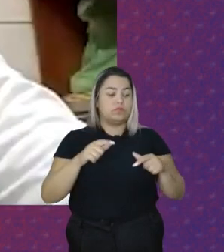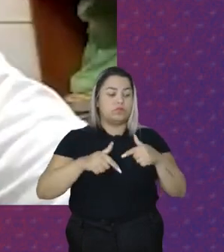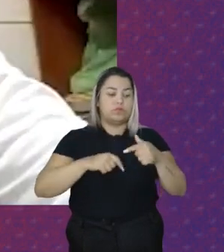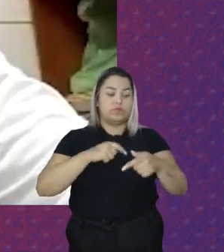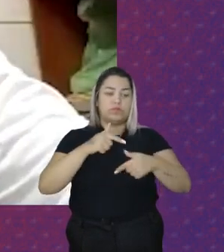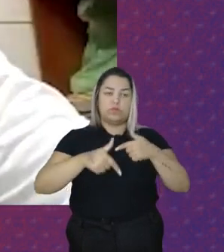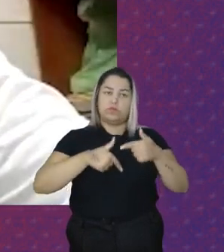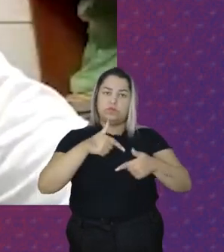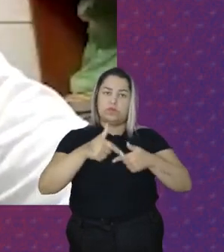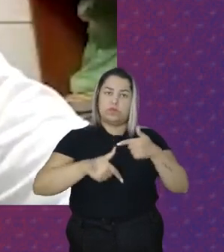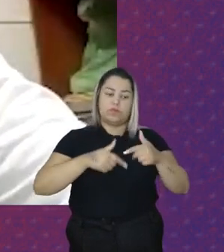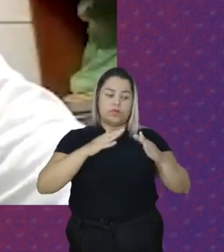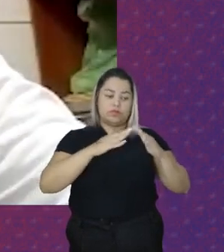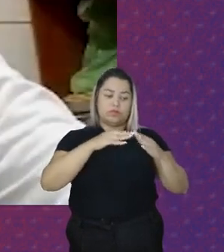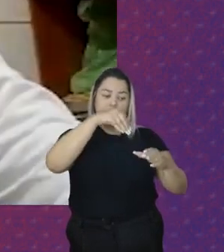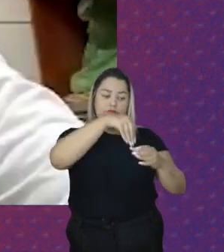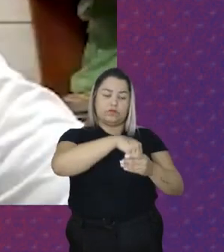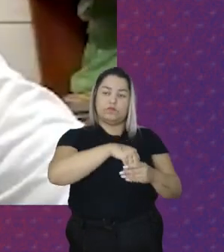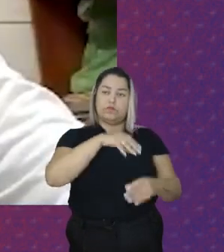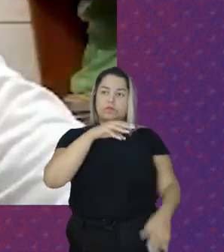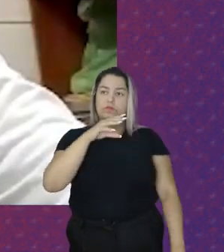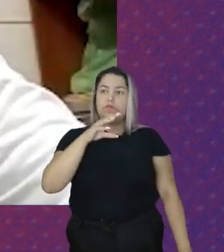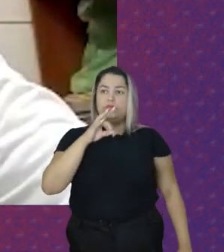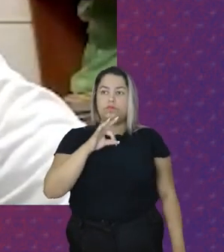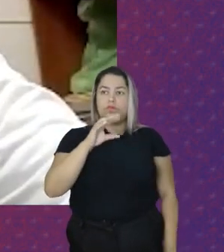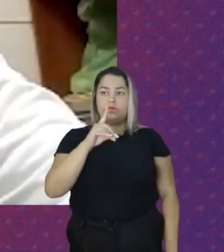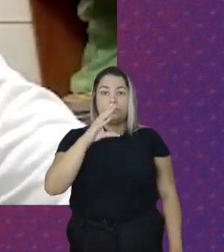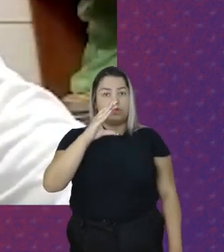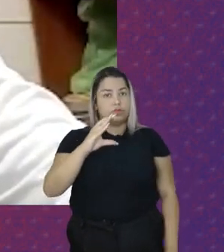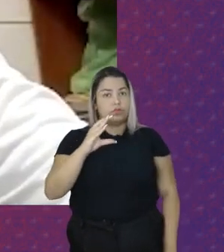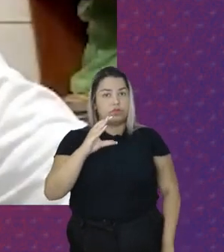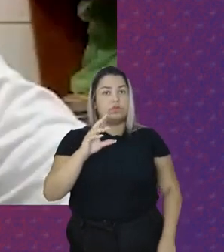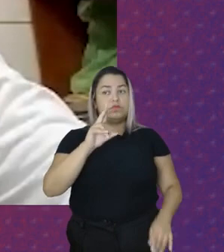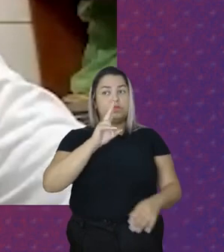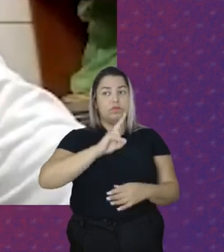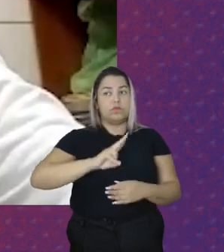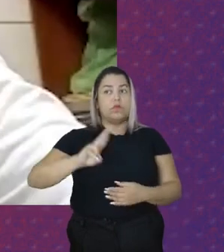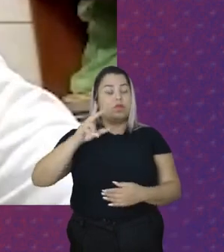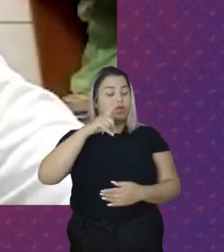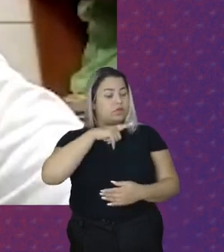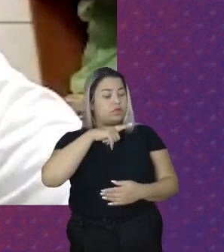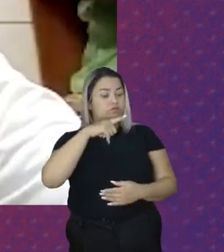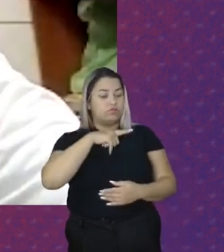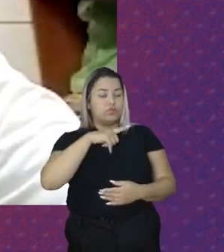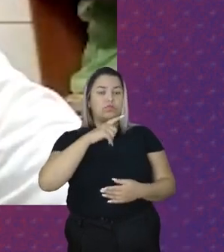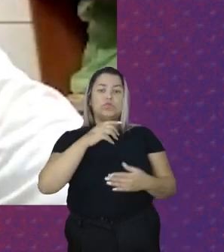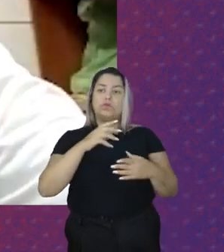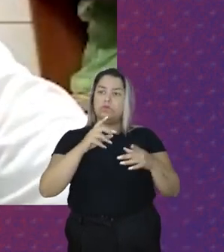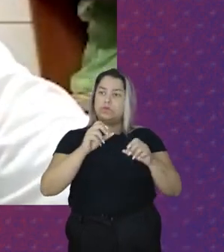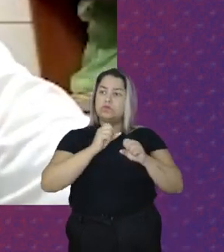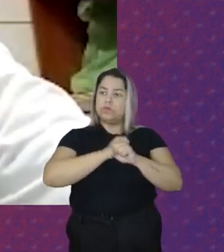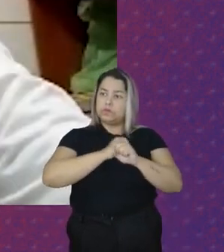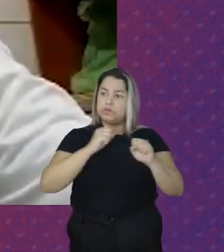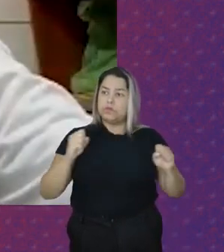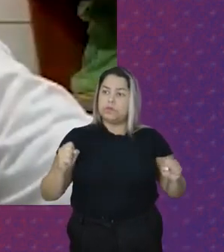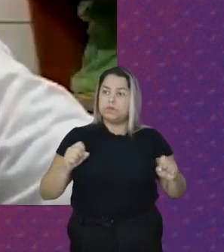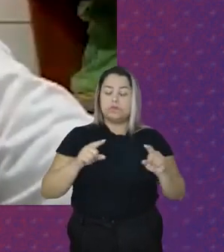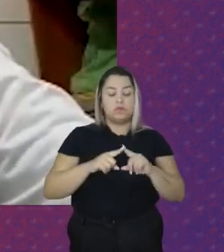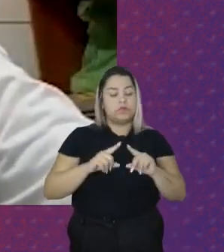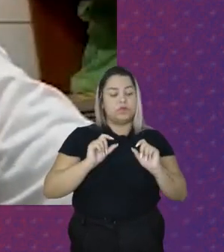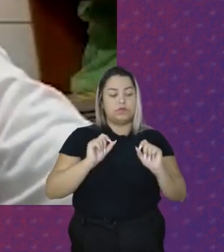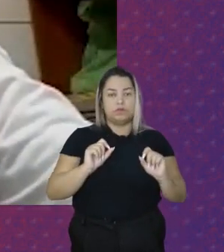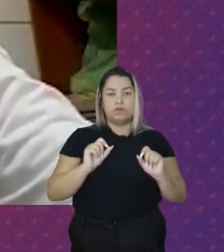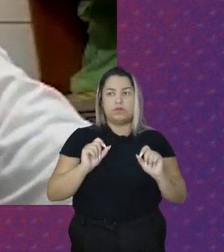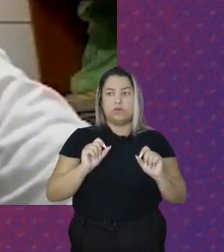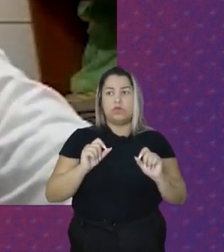Domésticas E aí Com o TDC Que é o Trabalho Doméstico Cidadão Eu vi Que eu tinha Condições De Partir